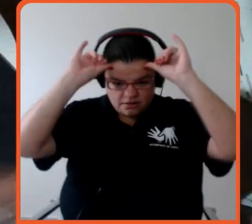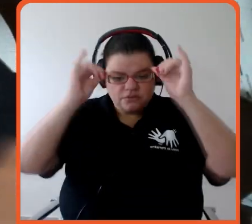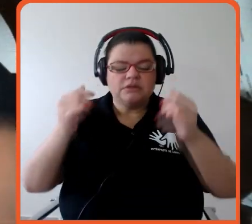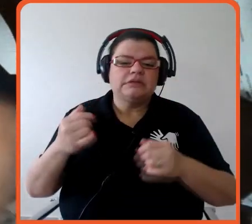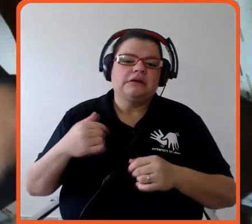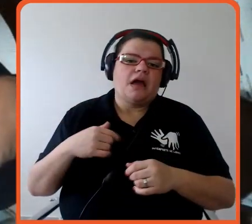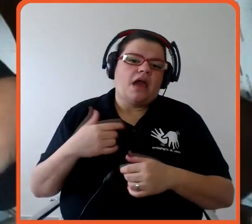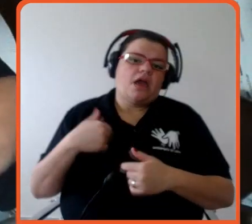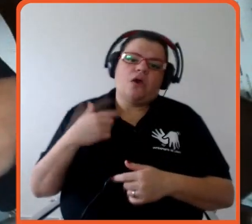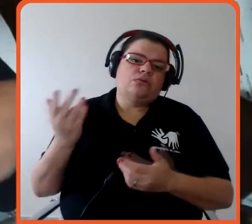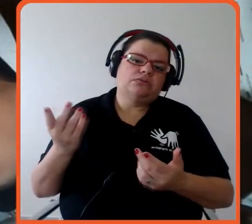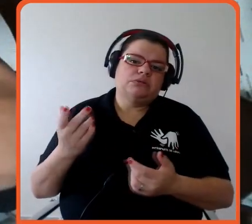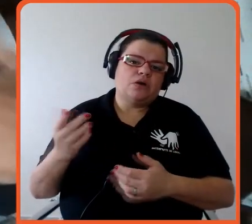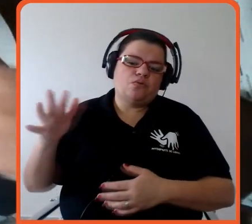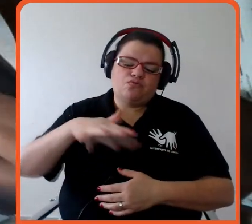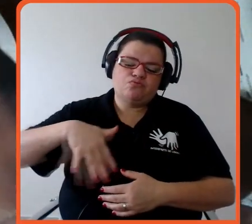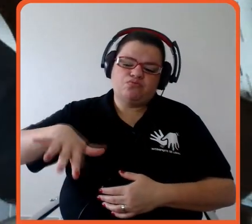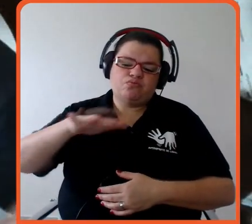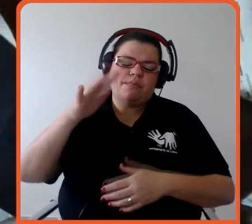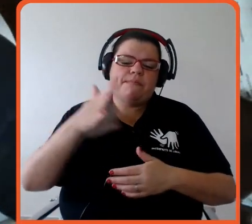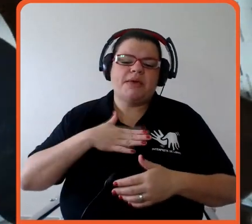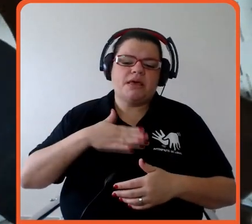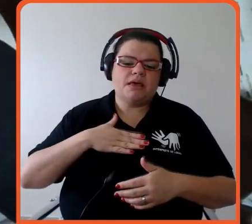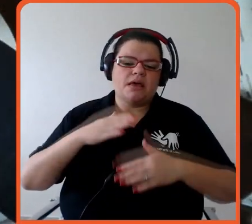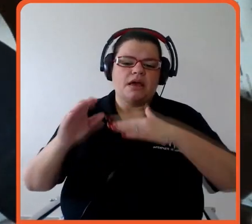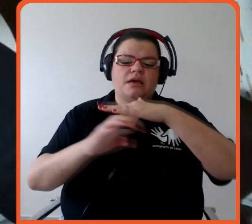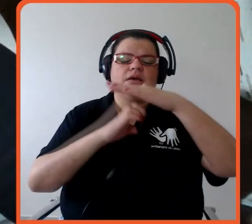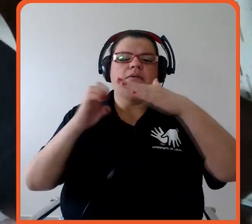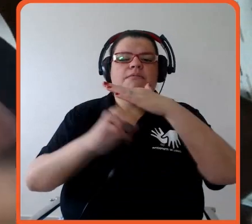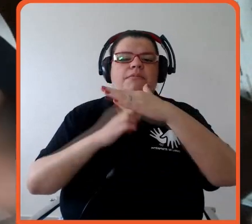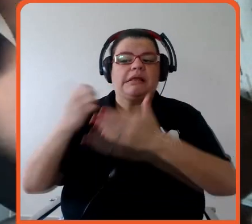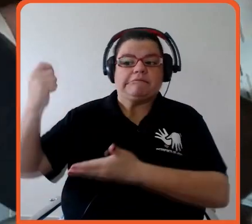cliente ainda ou já passa a exigir